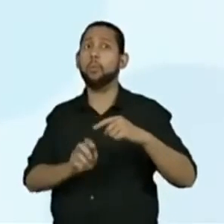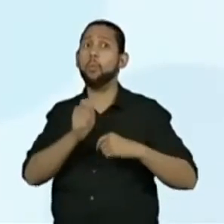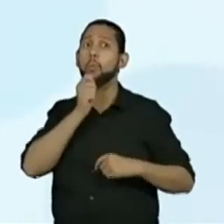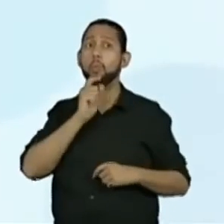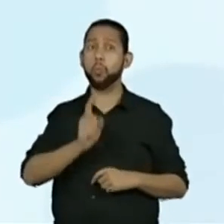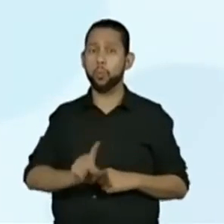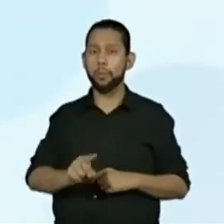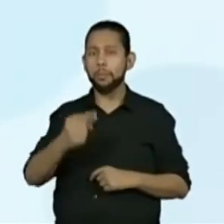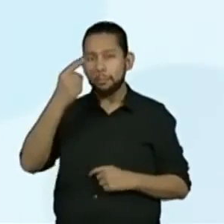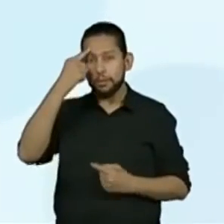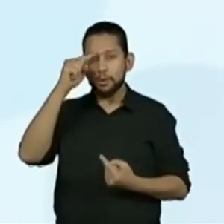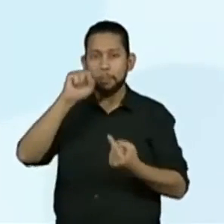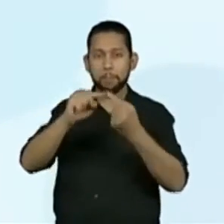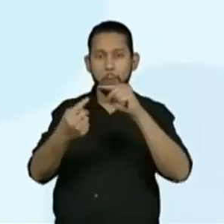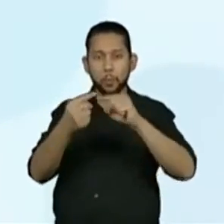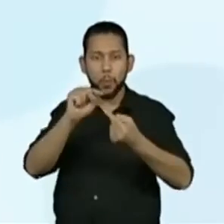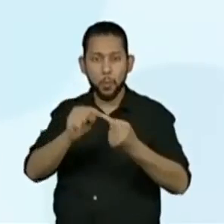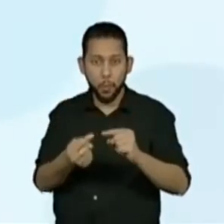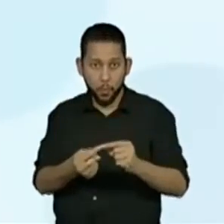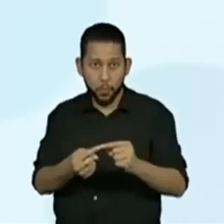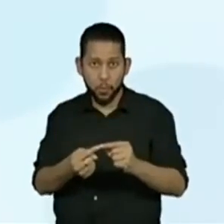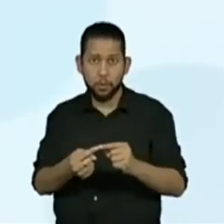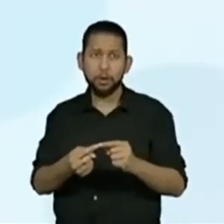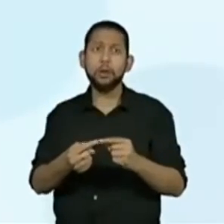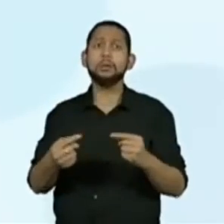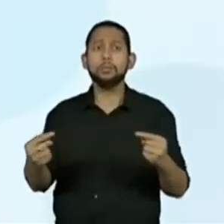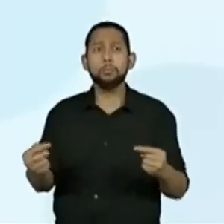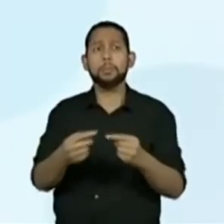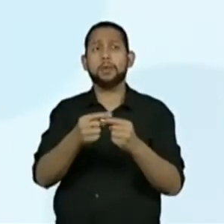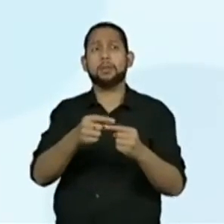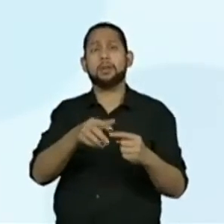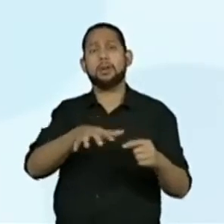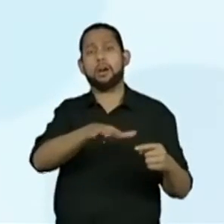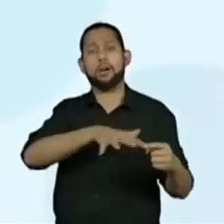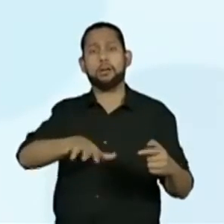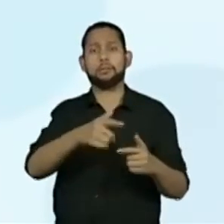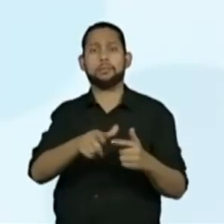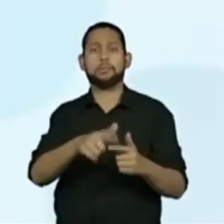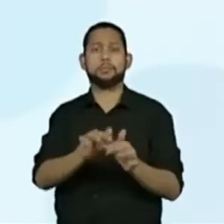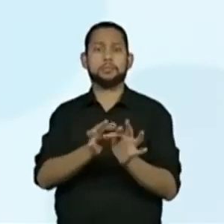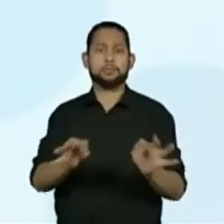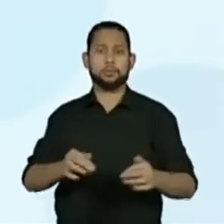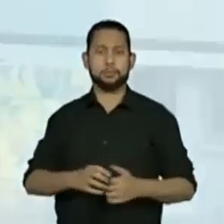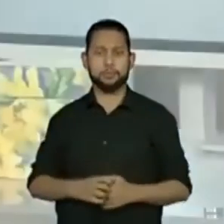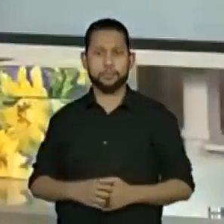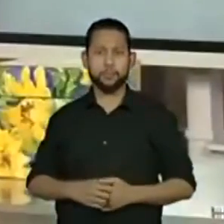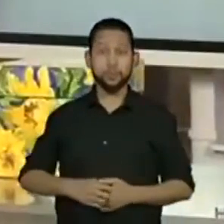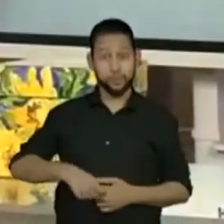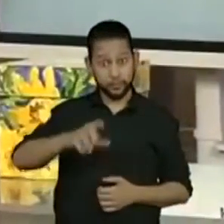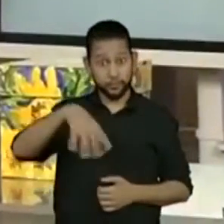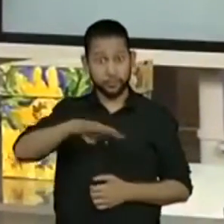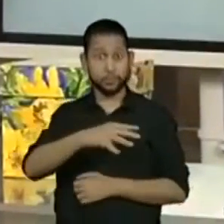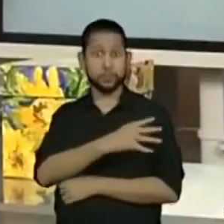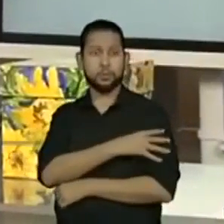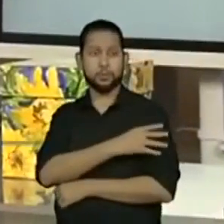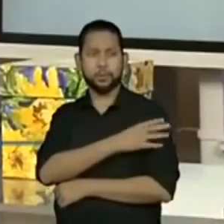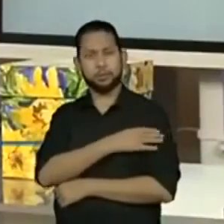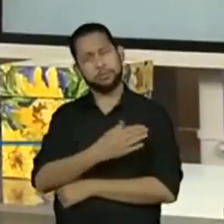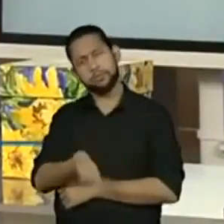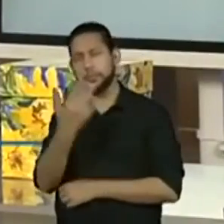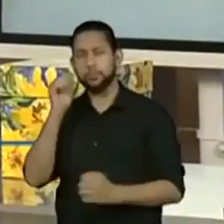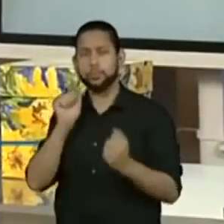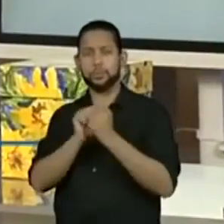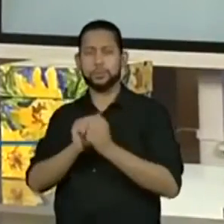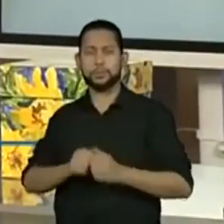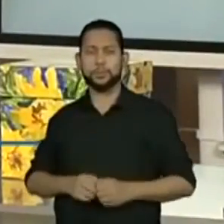combinatória em situações, problemas simples. Galerinha do quarto ano, vem comigo. Vamos lá. Pro,